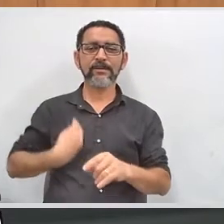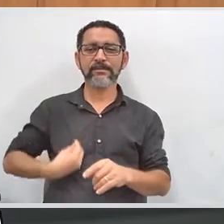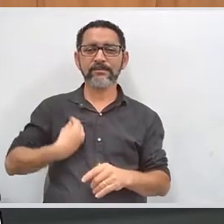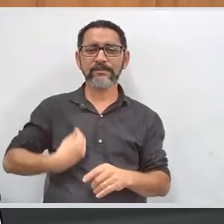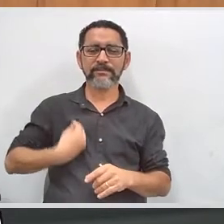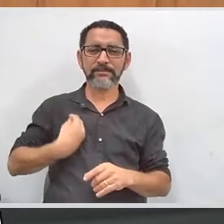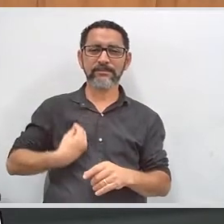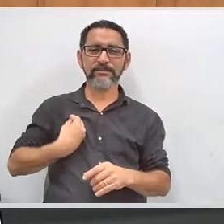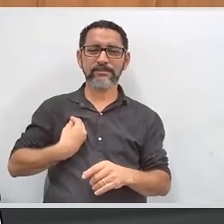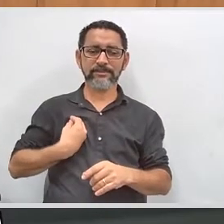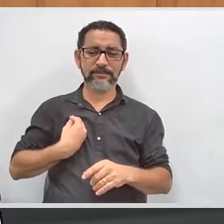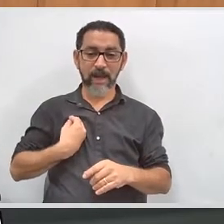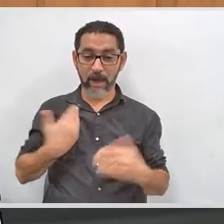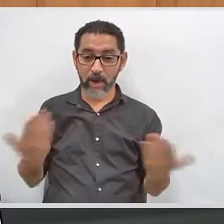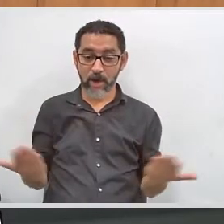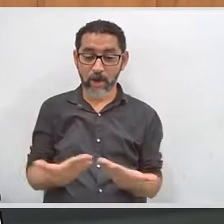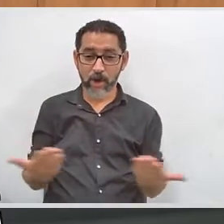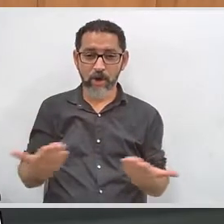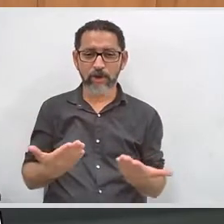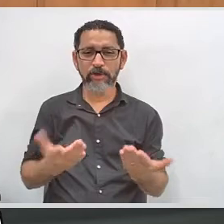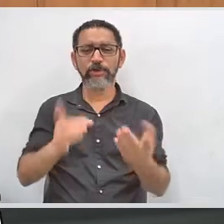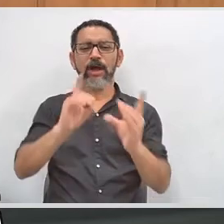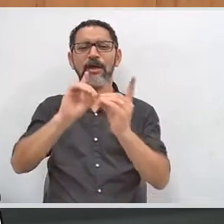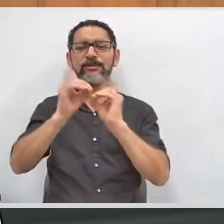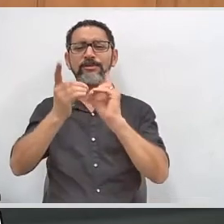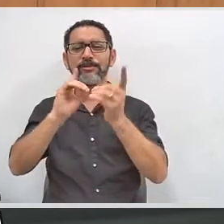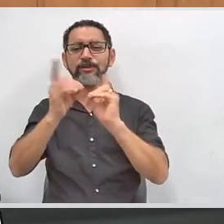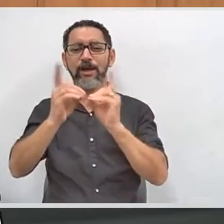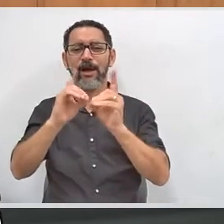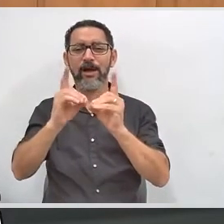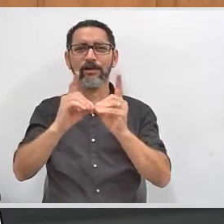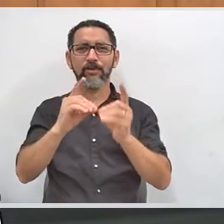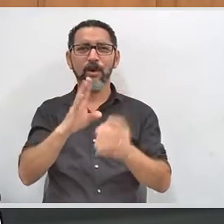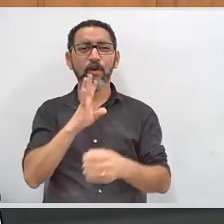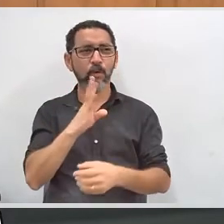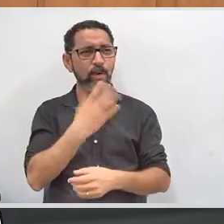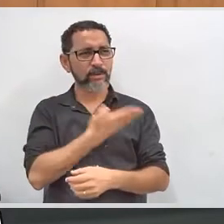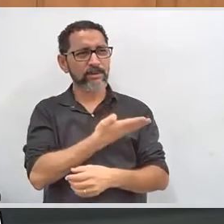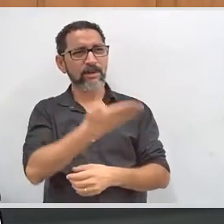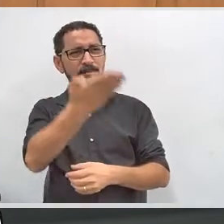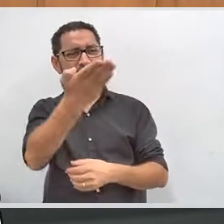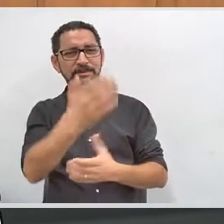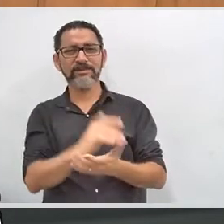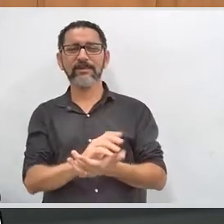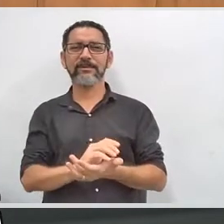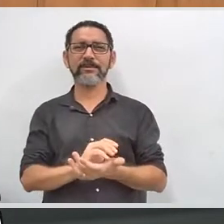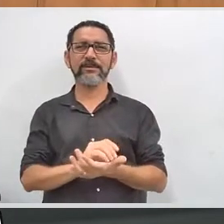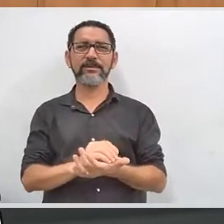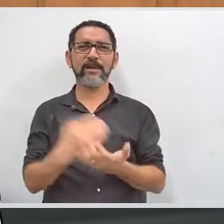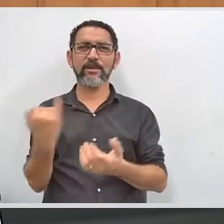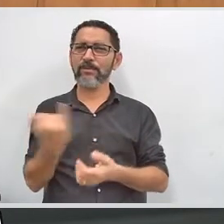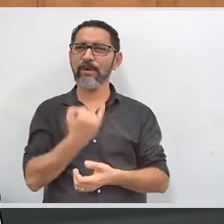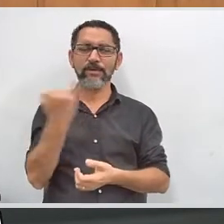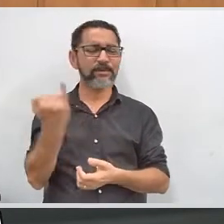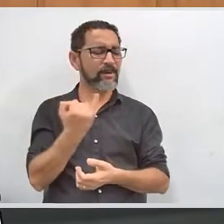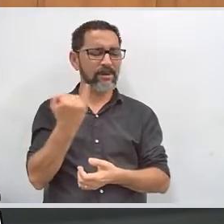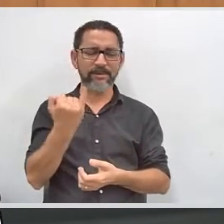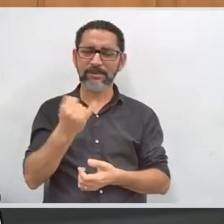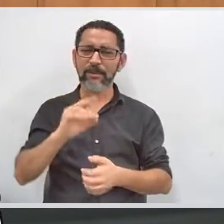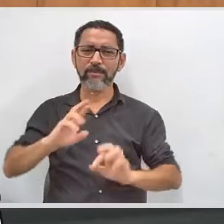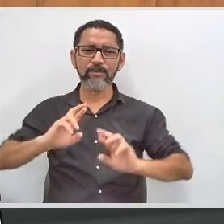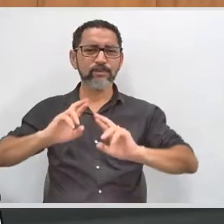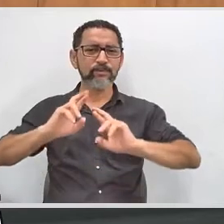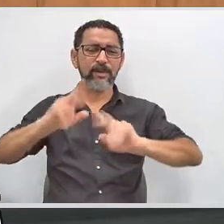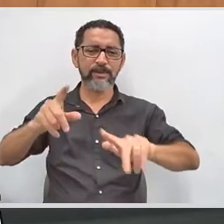convívio, neste espaço, neste tempo e neste diálogo, de poder conhecer vocês, porque eu acho que faz uma diferença